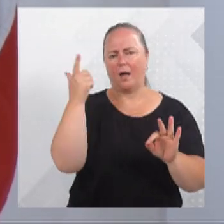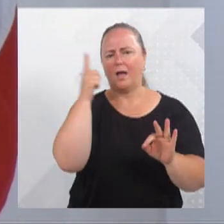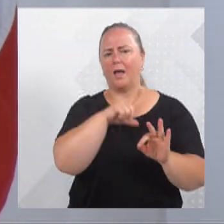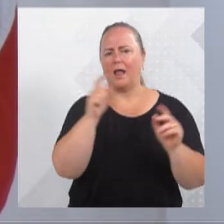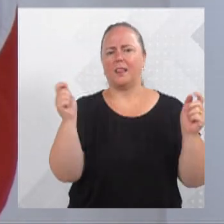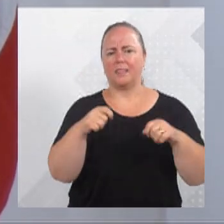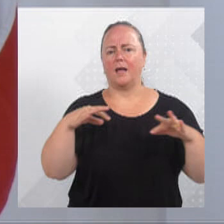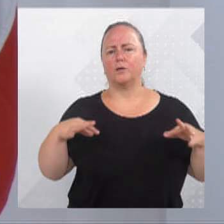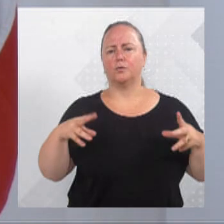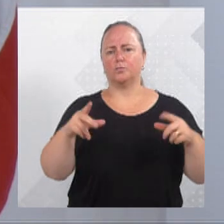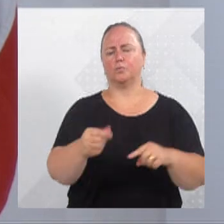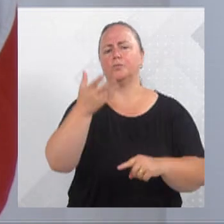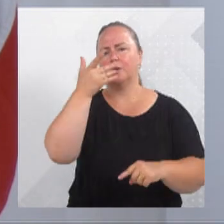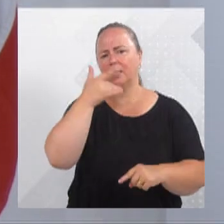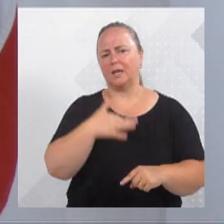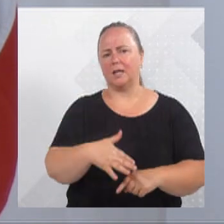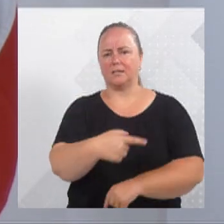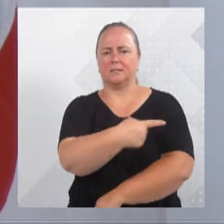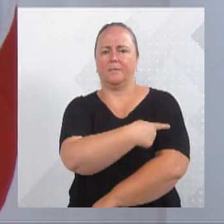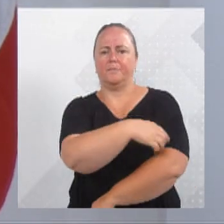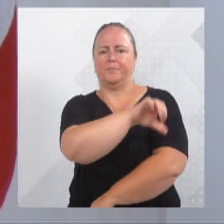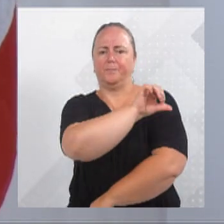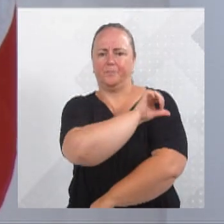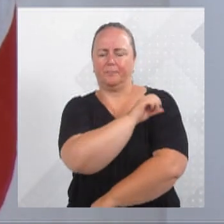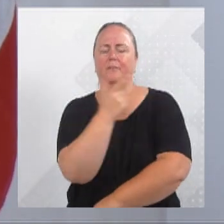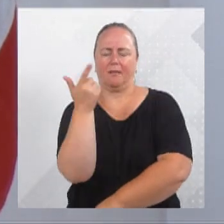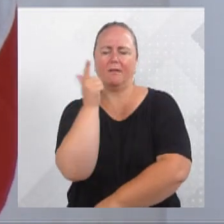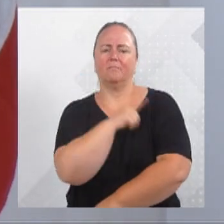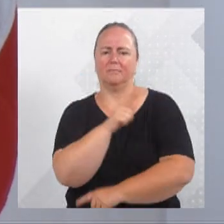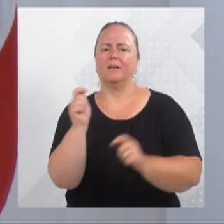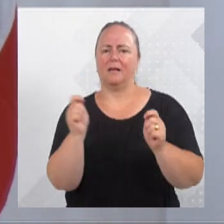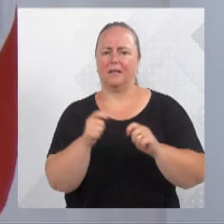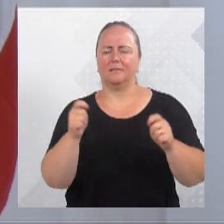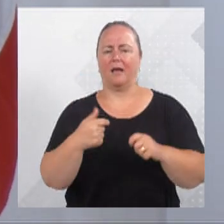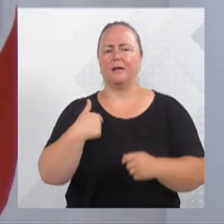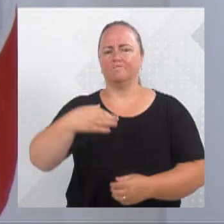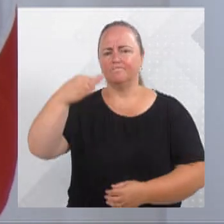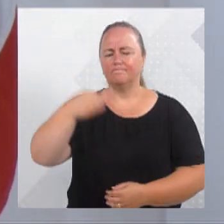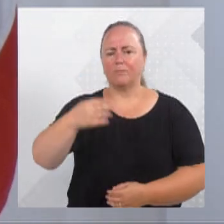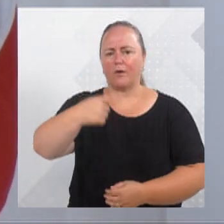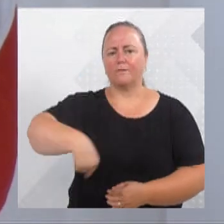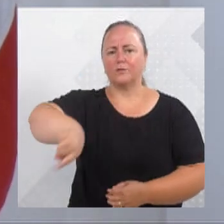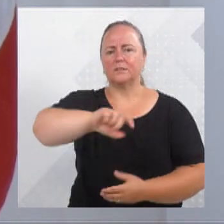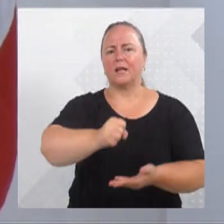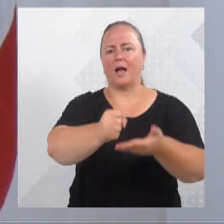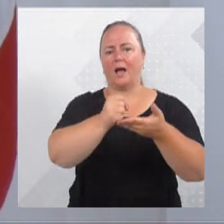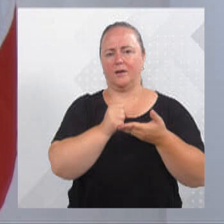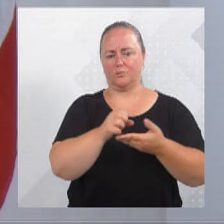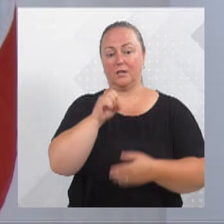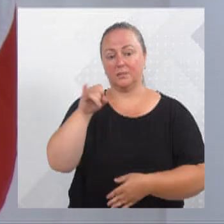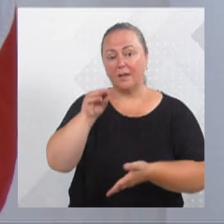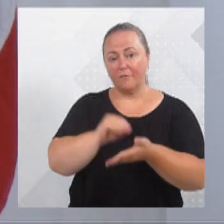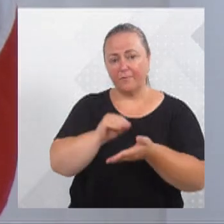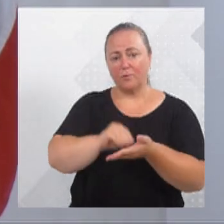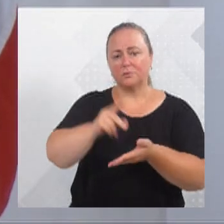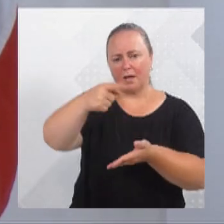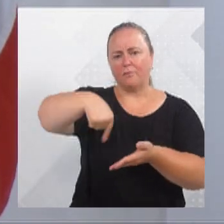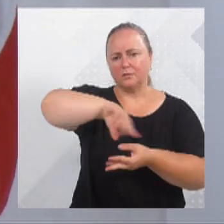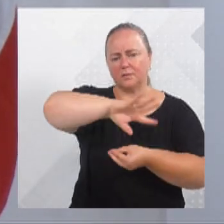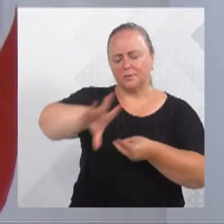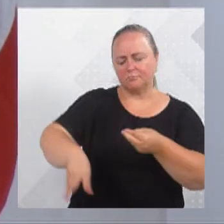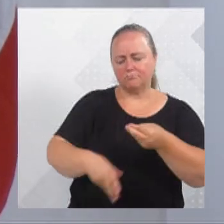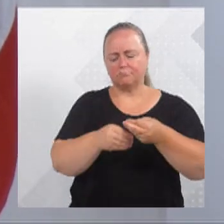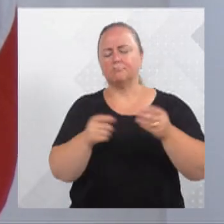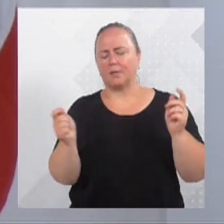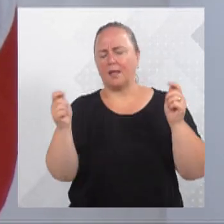crianças no ensino fundamental em nossas unidades. E tenho certeza que vocês vão nos ajudar, se faltar recursos, para suplementar o recurso, para dar conta